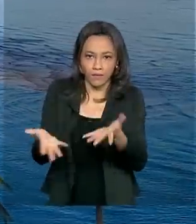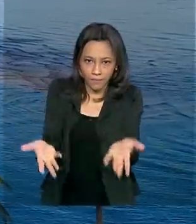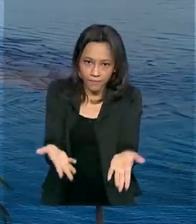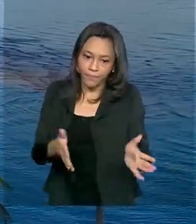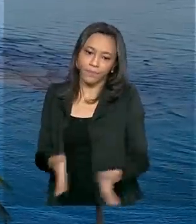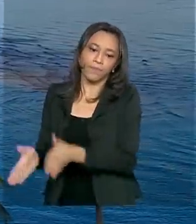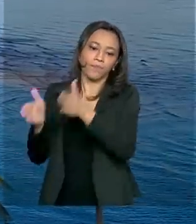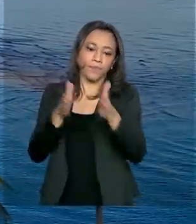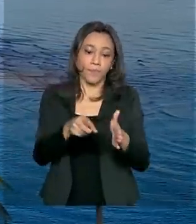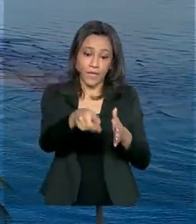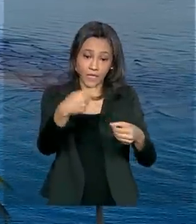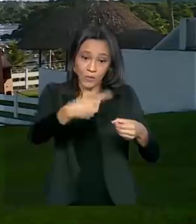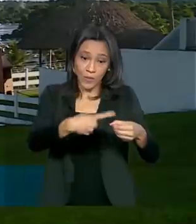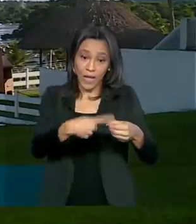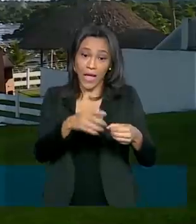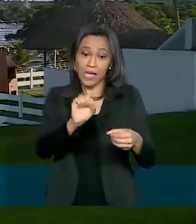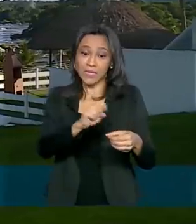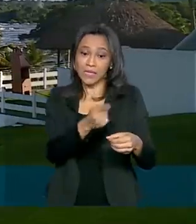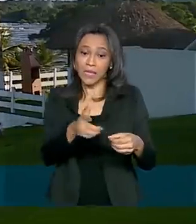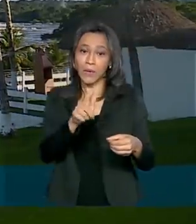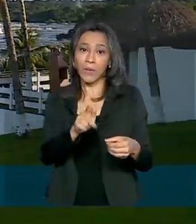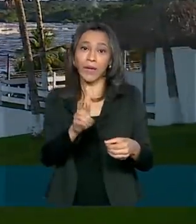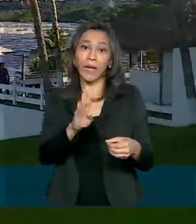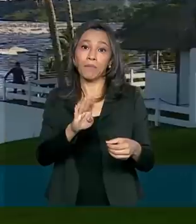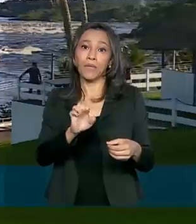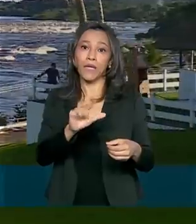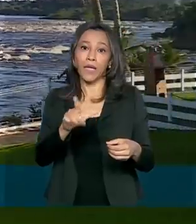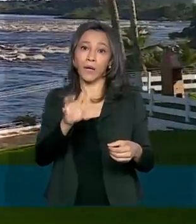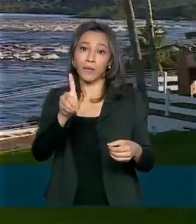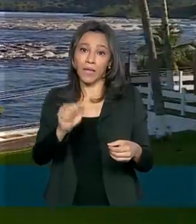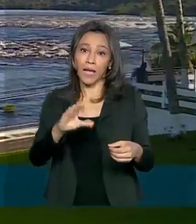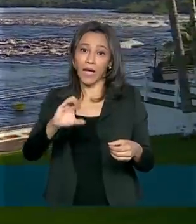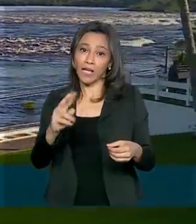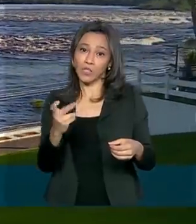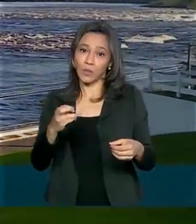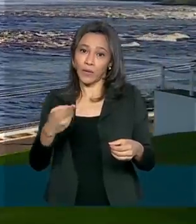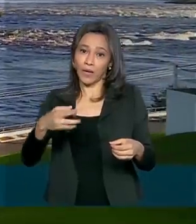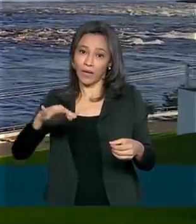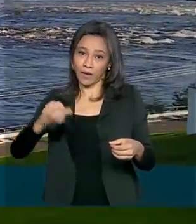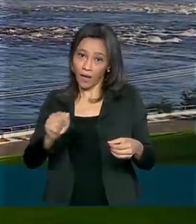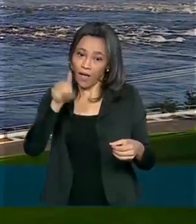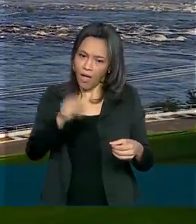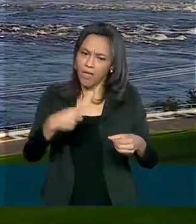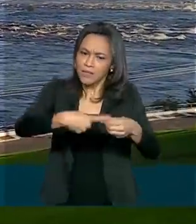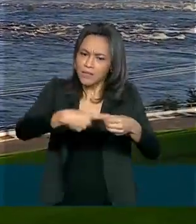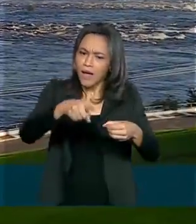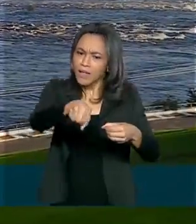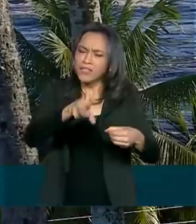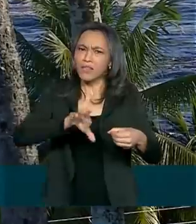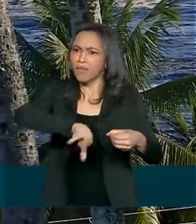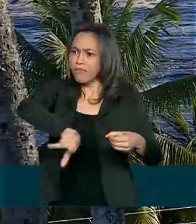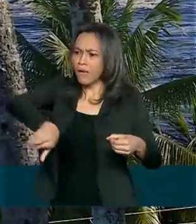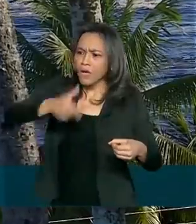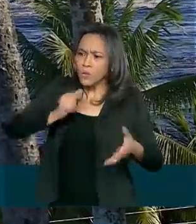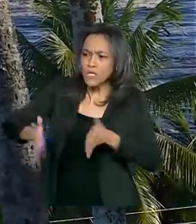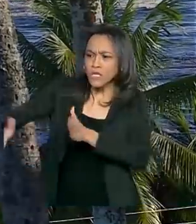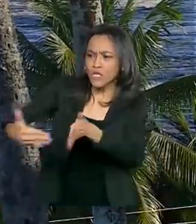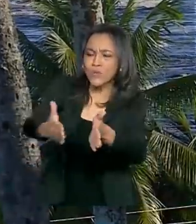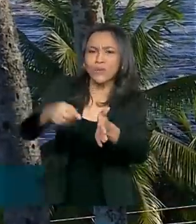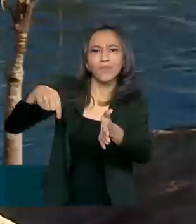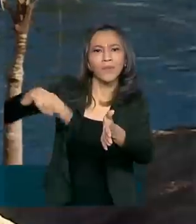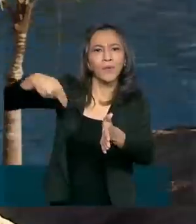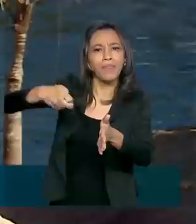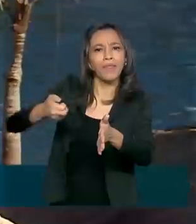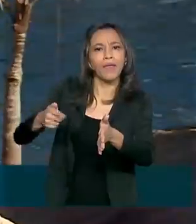São Gabriel da Cachoeira, o terceiro maior município do país, é cruzado por vários rios, inclusive o negro.